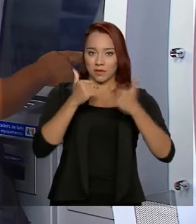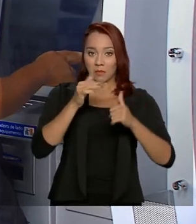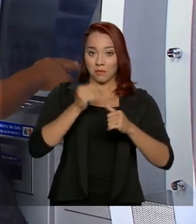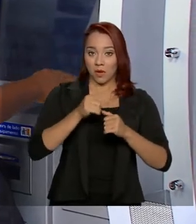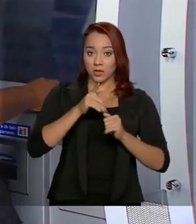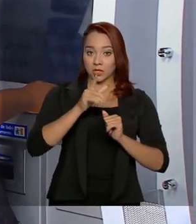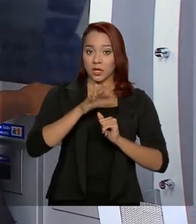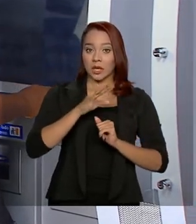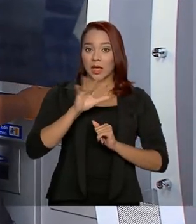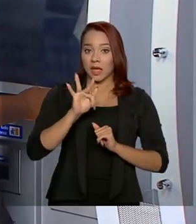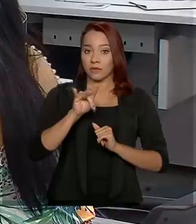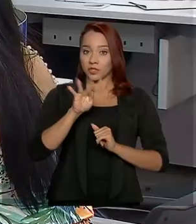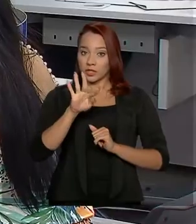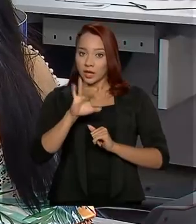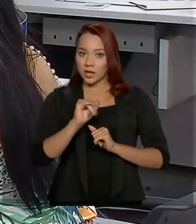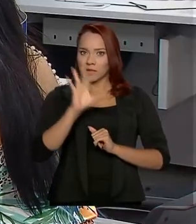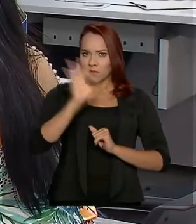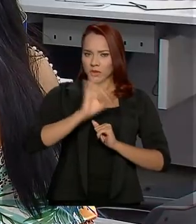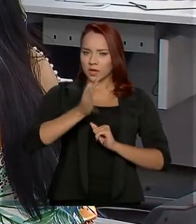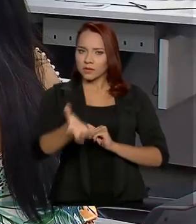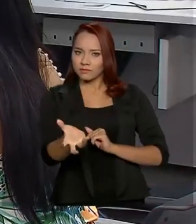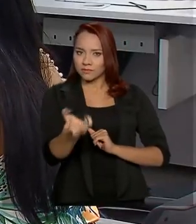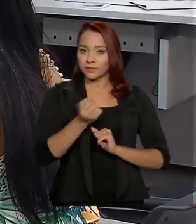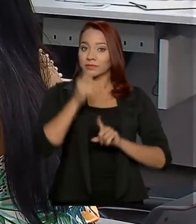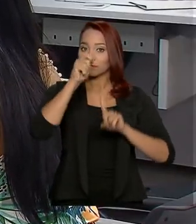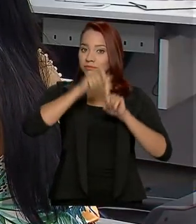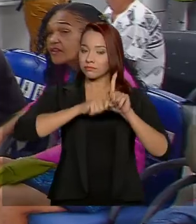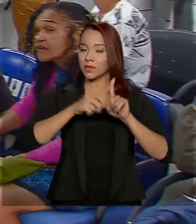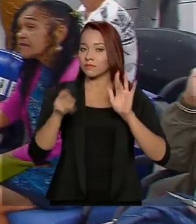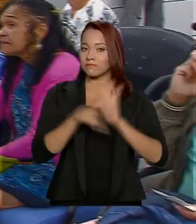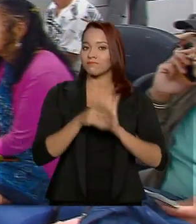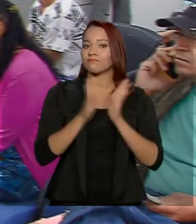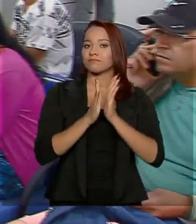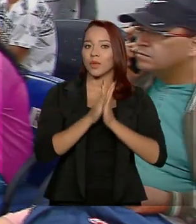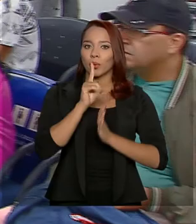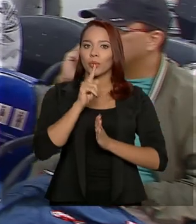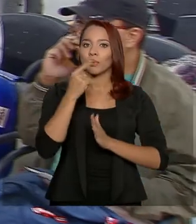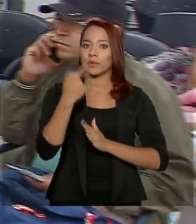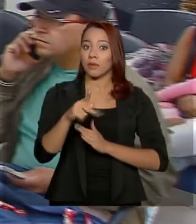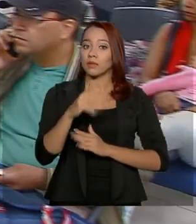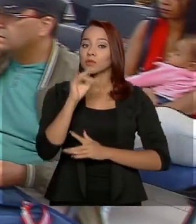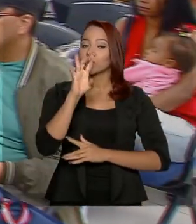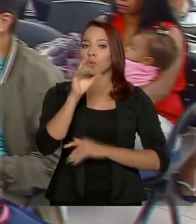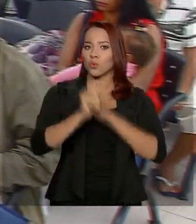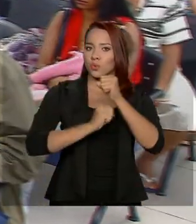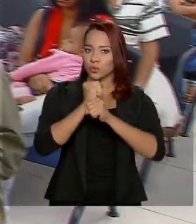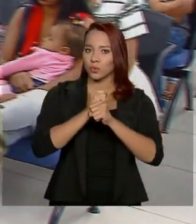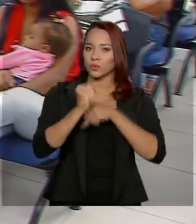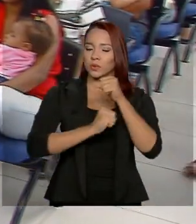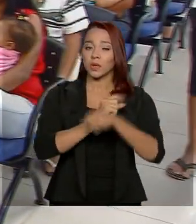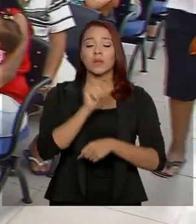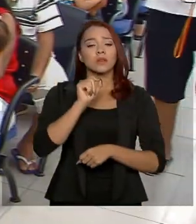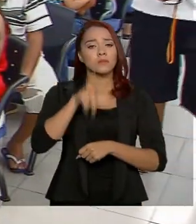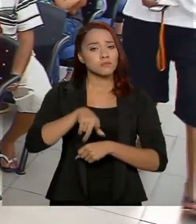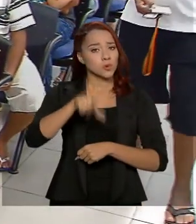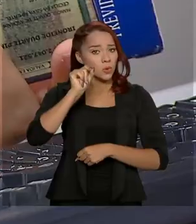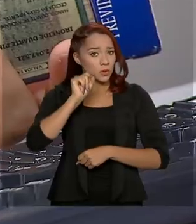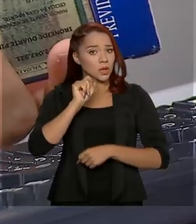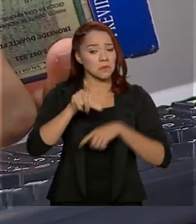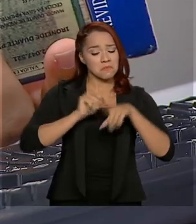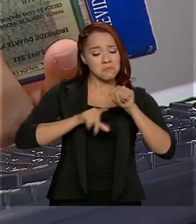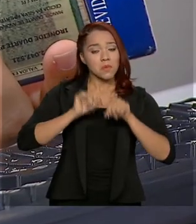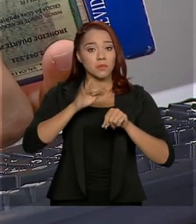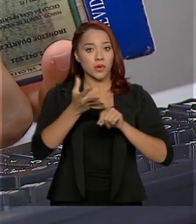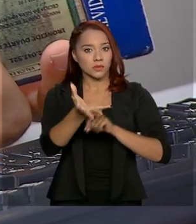parte do saldo do FGTS no mês do seu aniversário, anualmente. Quem fizer esta opção vai